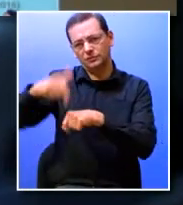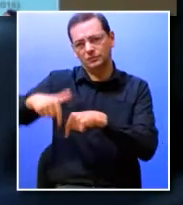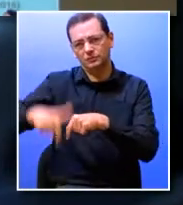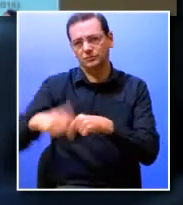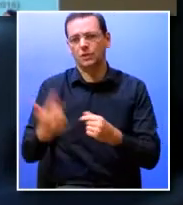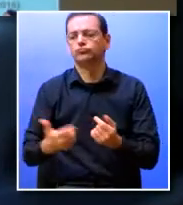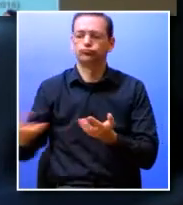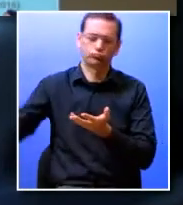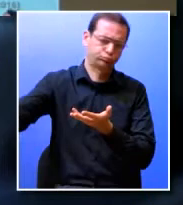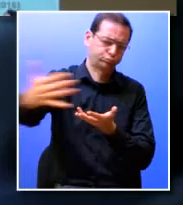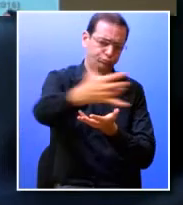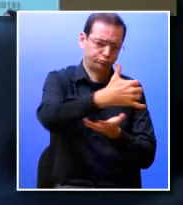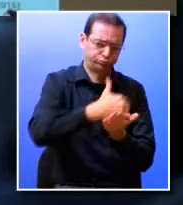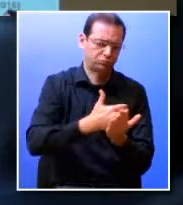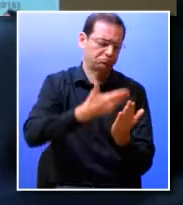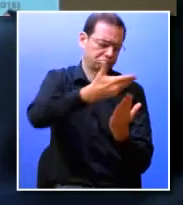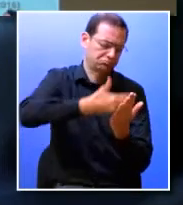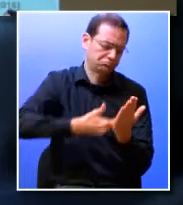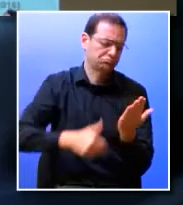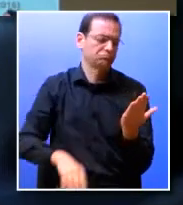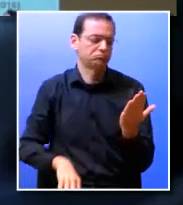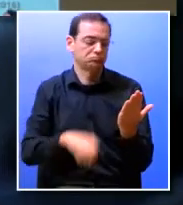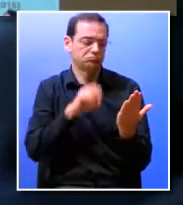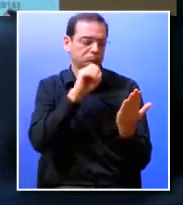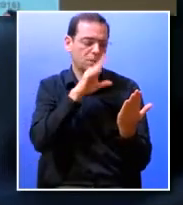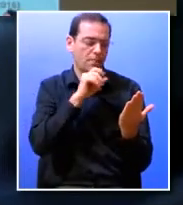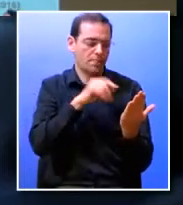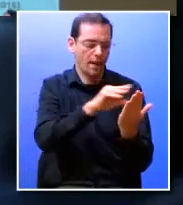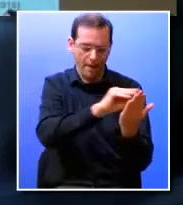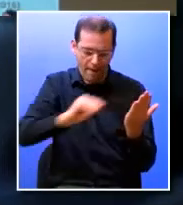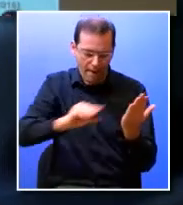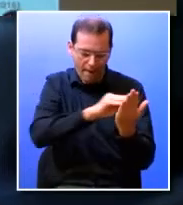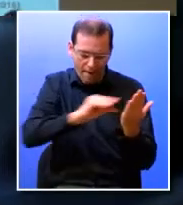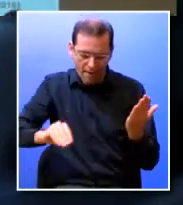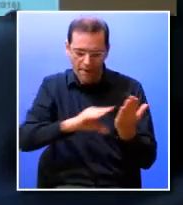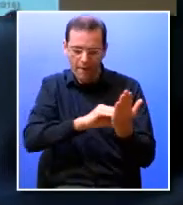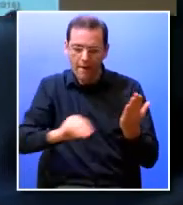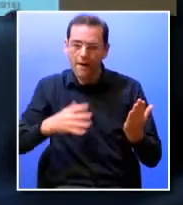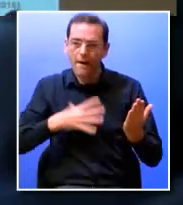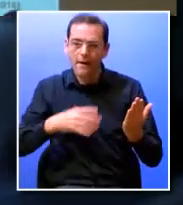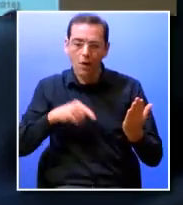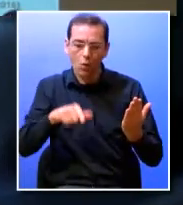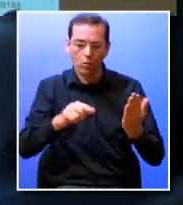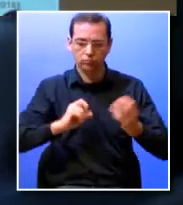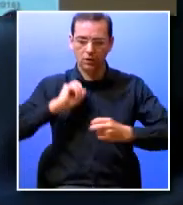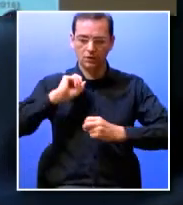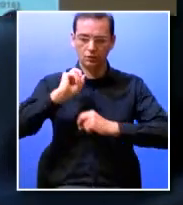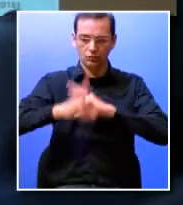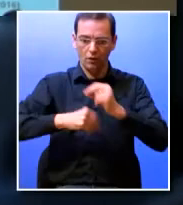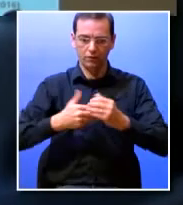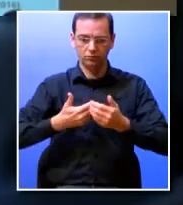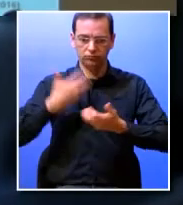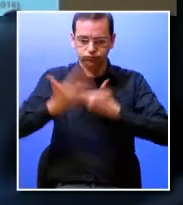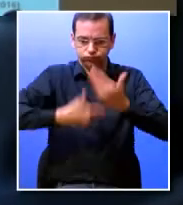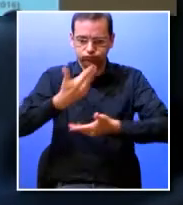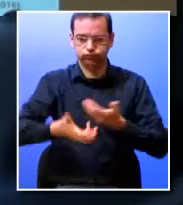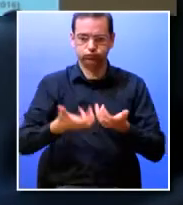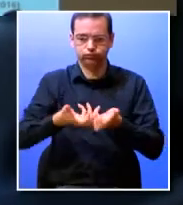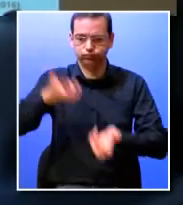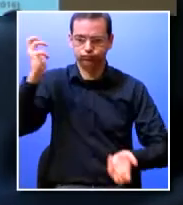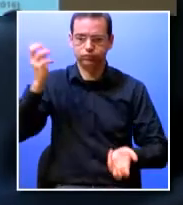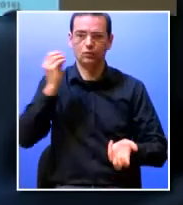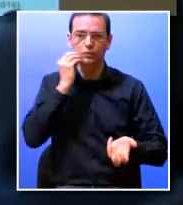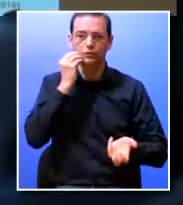criamos então o que seria esta inovação no ensino do ISCTE-UL não ficamos satisfeitos com as competências do século